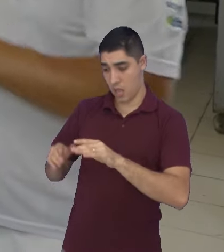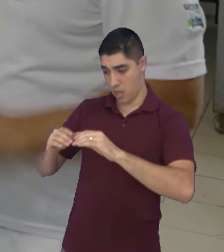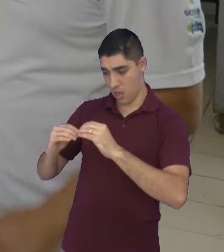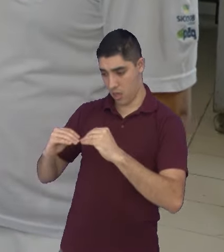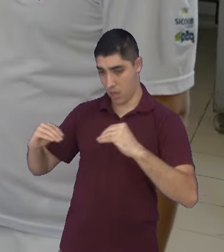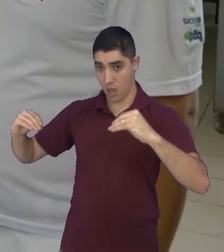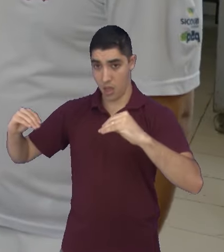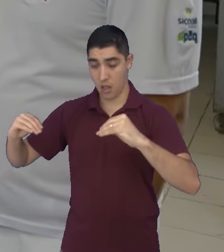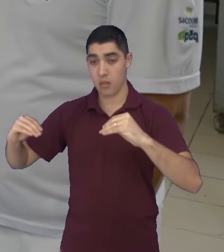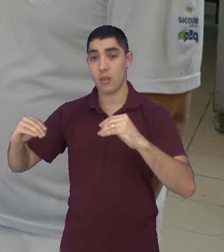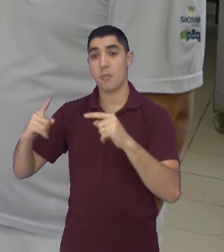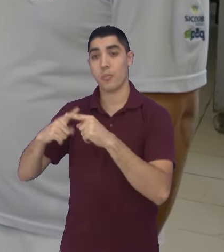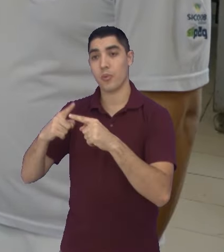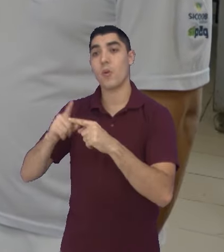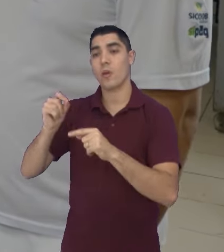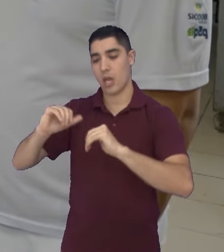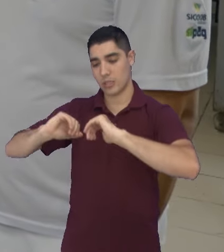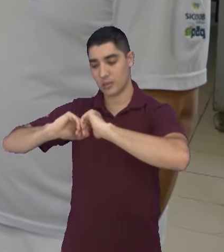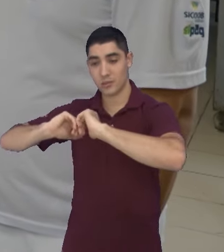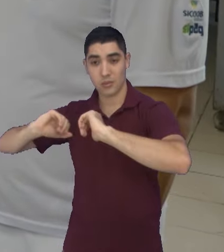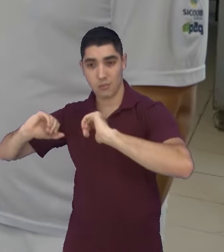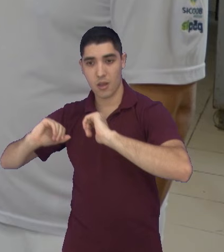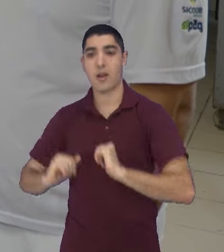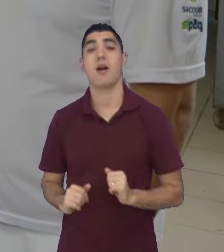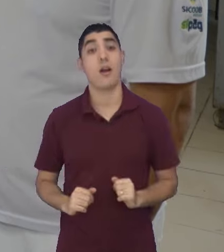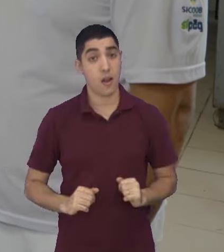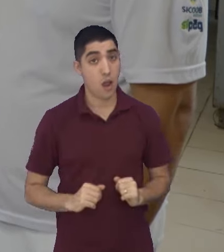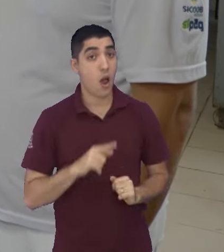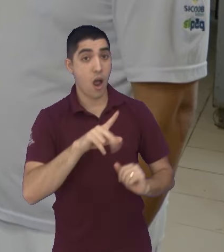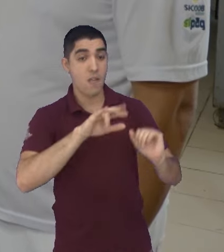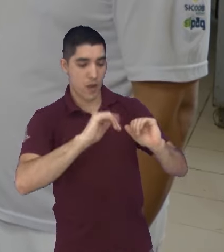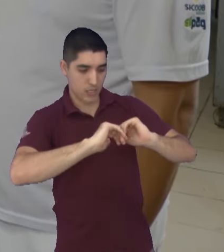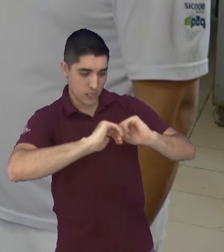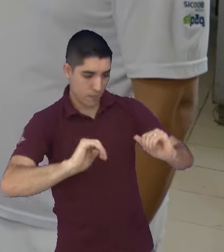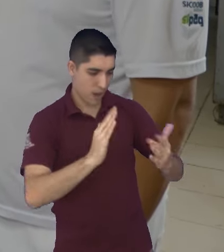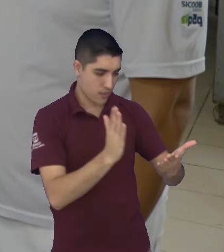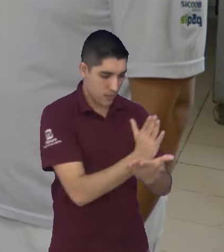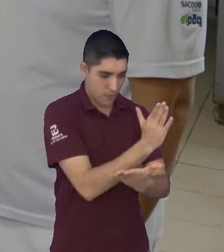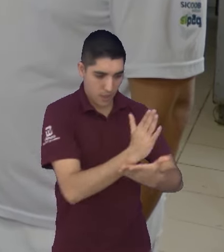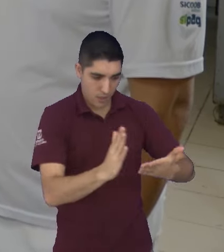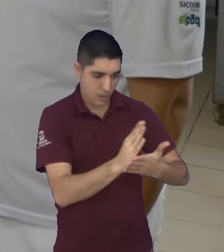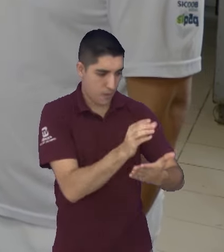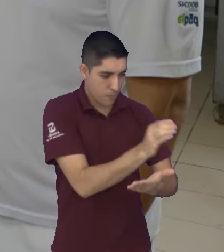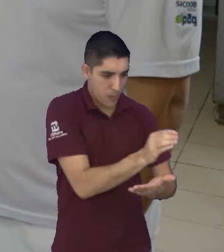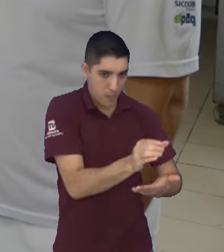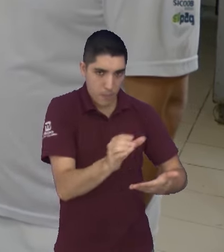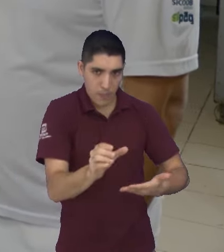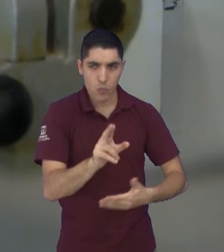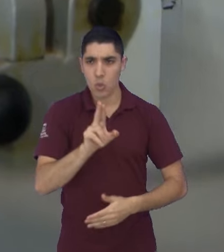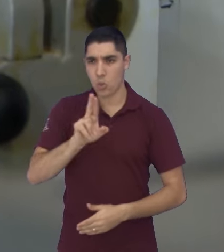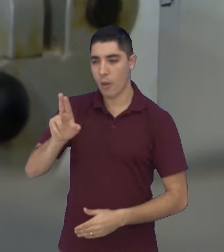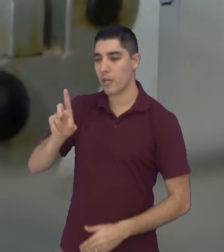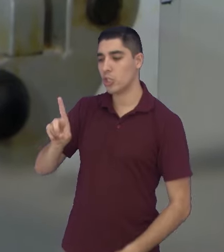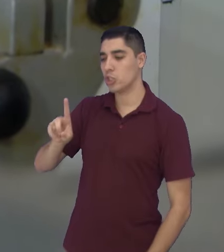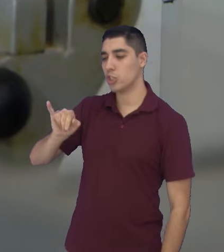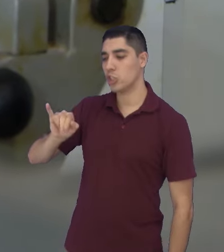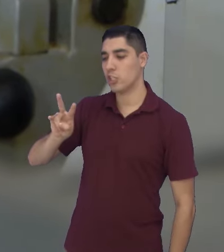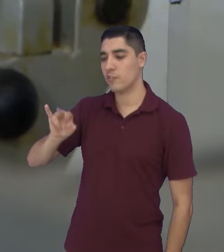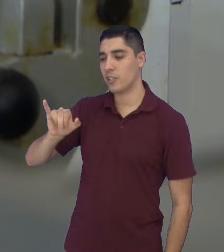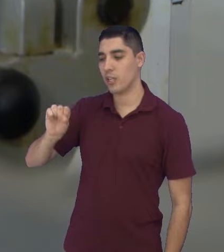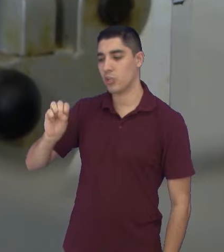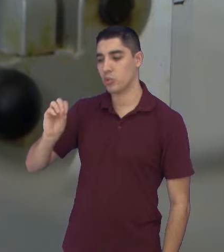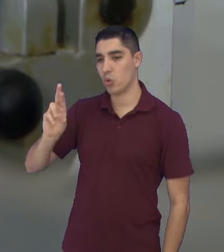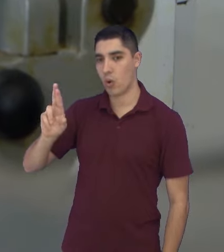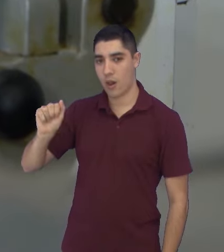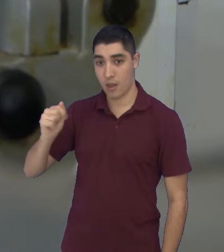dividir a massa. A gente vai dividir nos pãezinhos no tamanho dele, né? Isso a gente chama divisora. Divisora. Você vai baixar até o